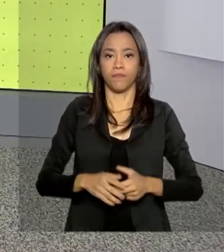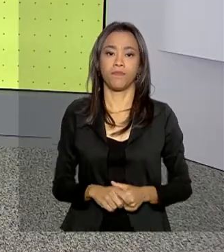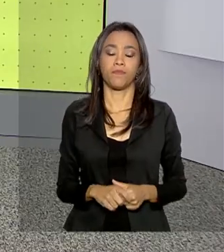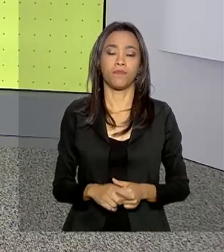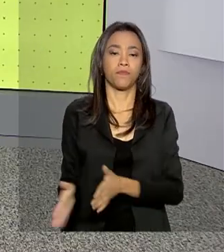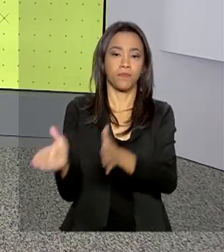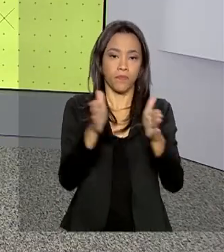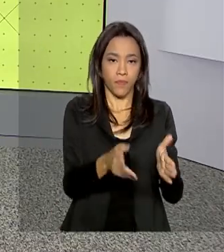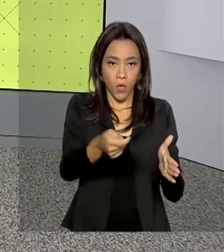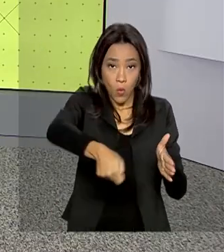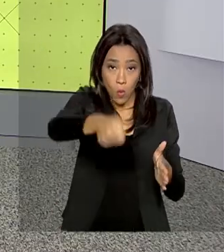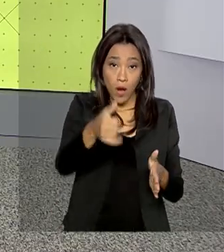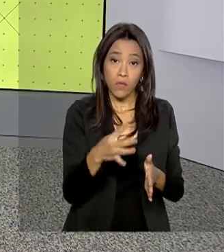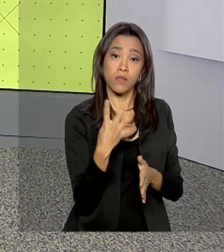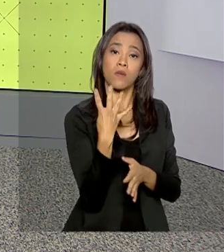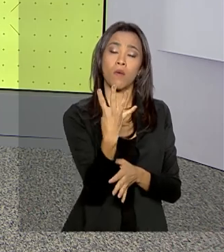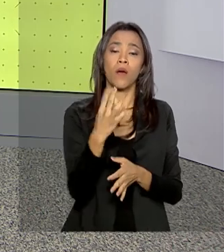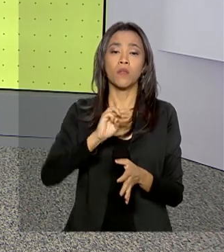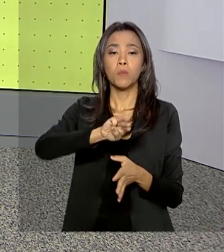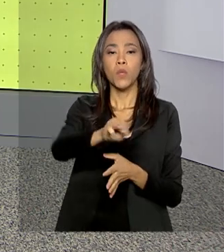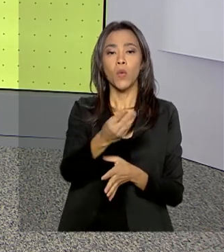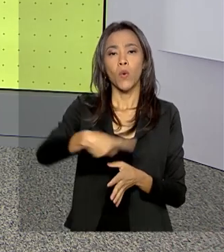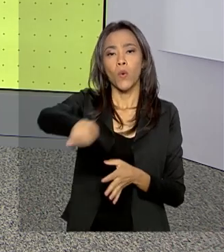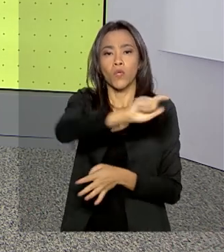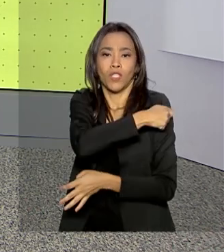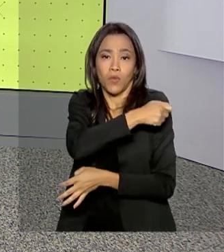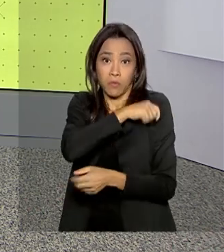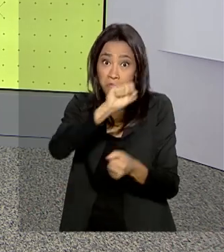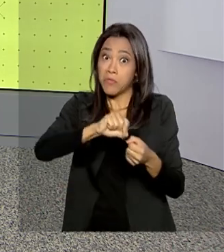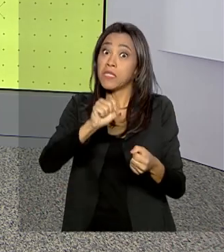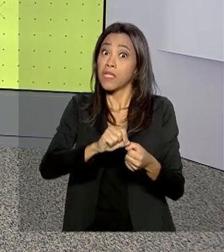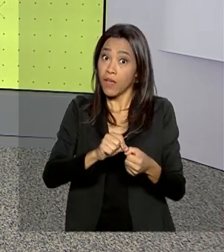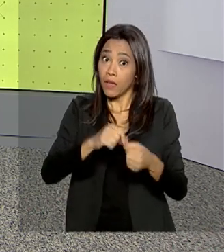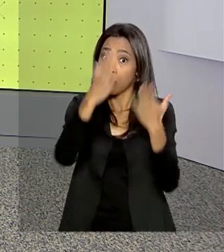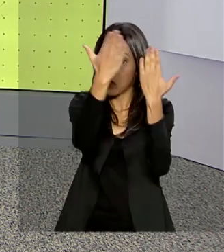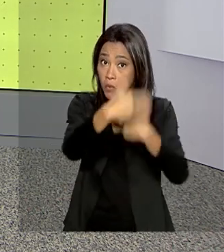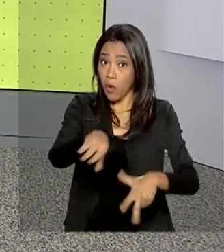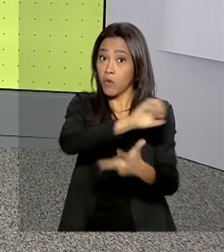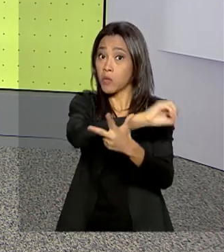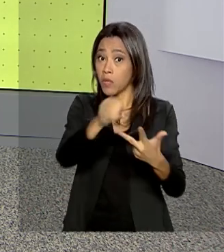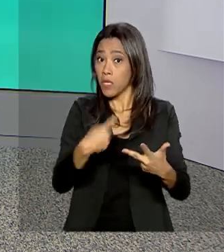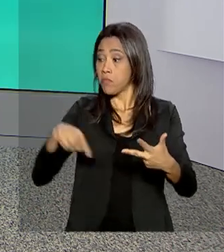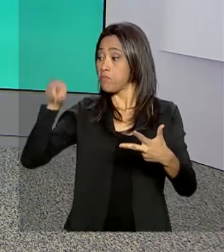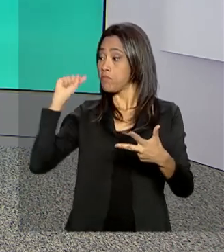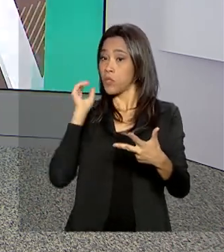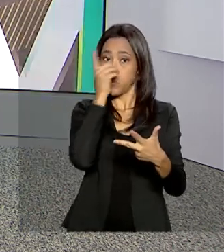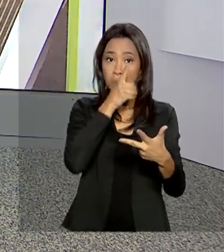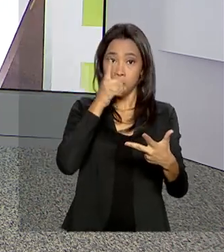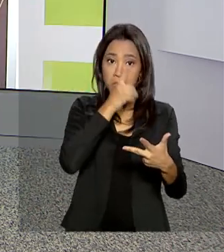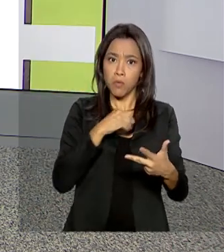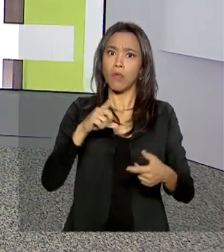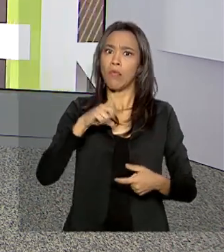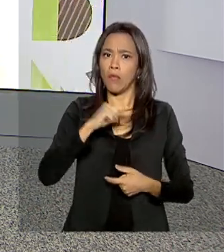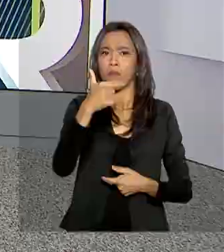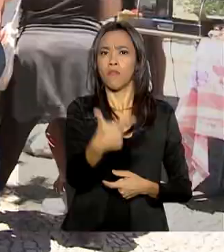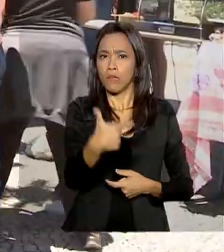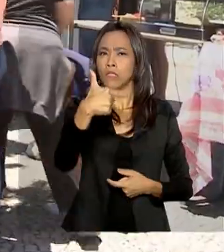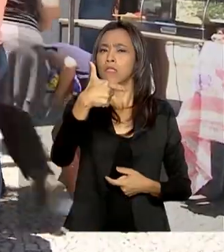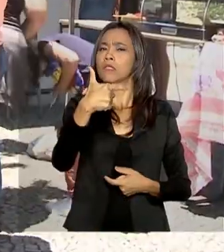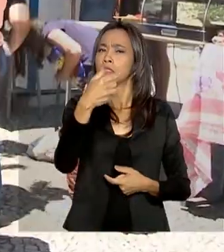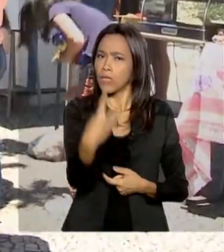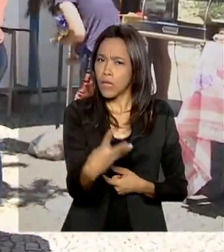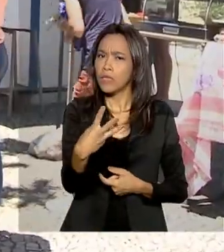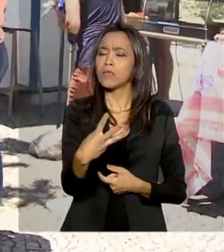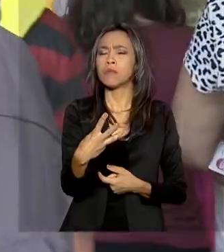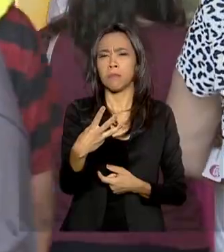Quase 4 milhões de estudantes fizeram as provas do Enem neste domingo. O exame registrou 23% de ausentes.